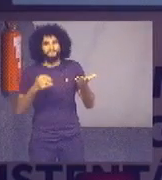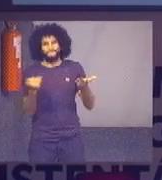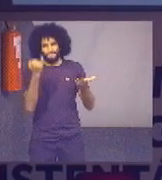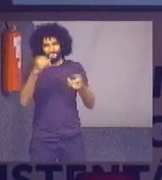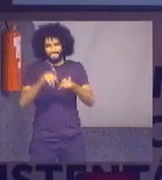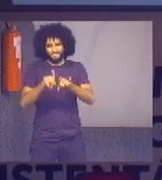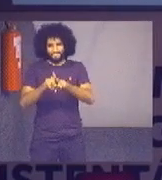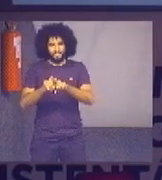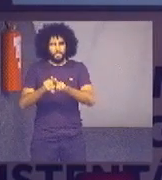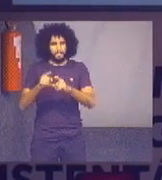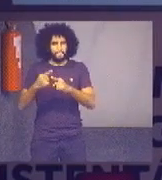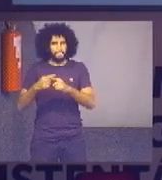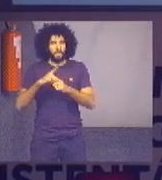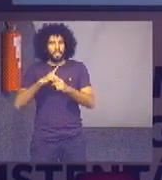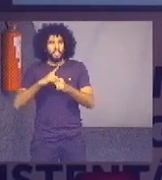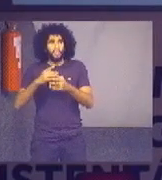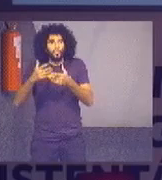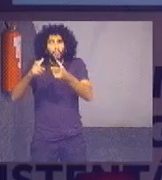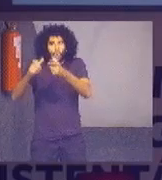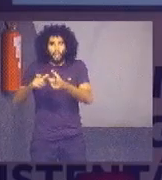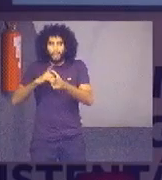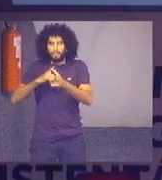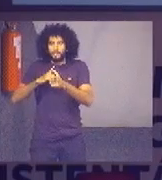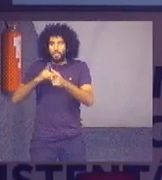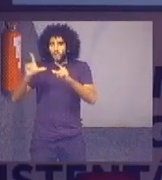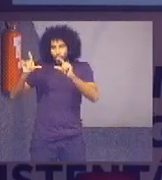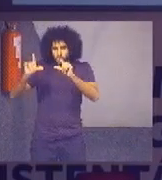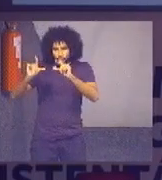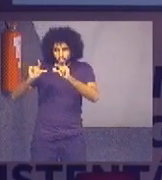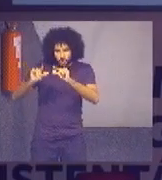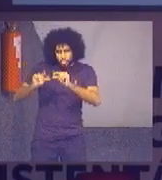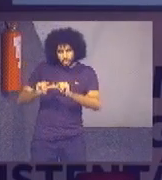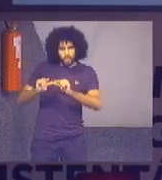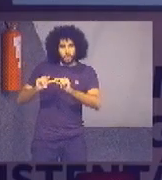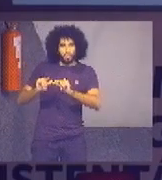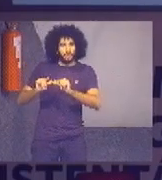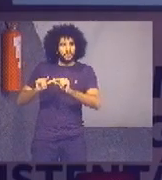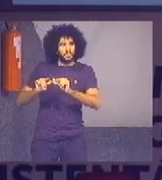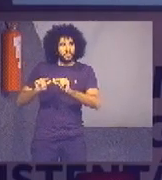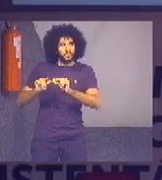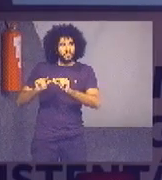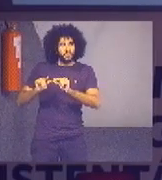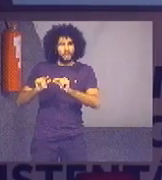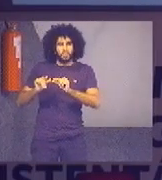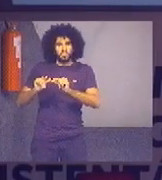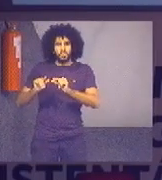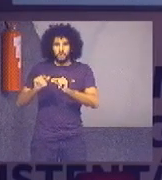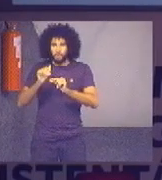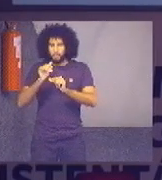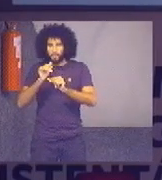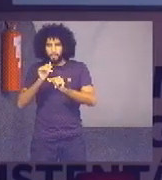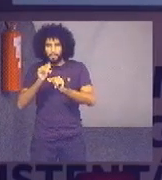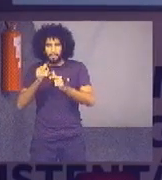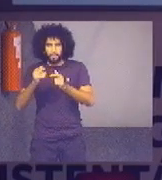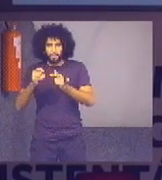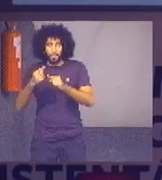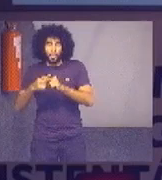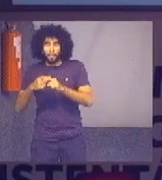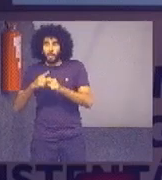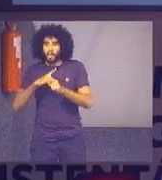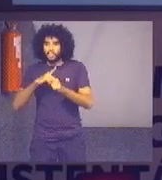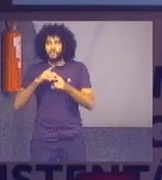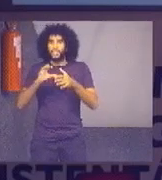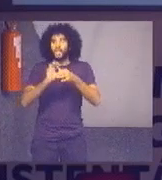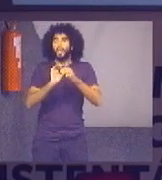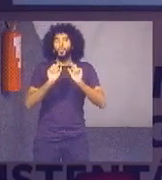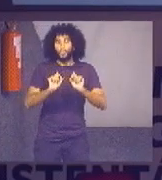ver também, os tribunais que tiveram uma redução, uma redução no consumo maior, ele provavelmente teve isso associado a